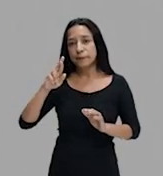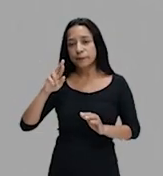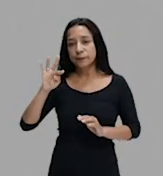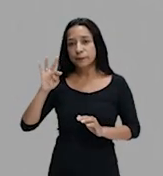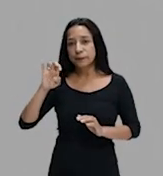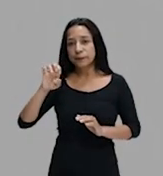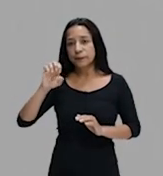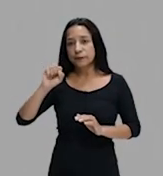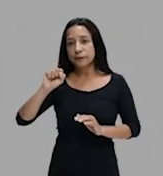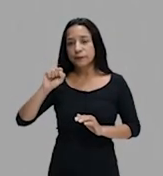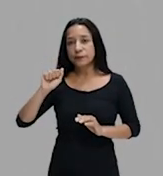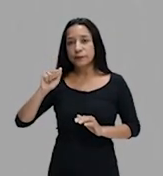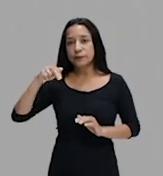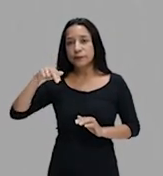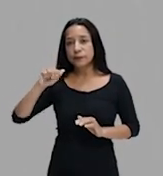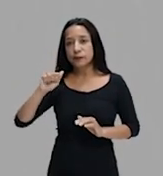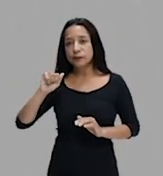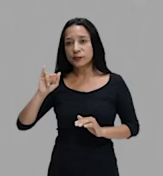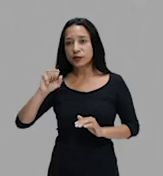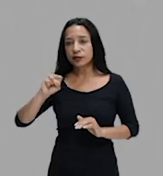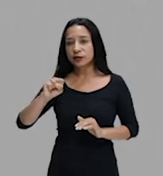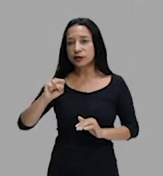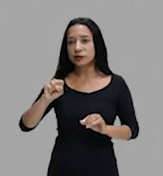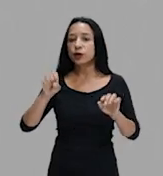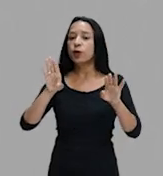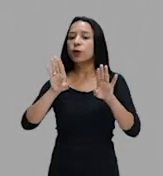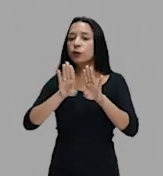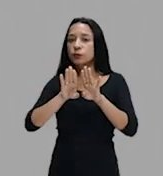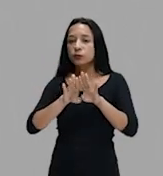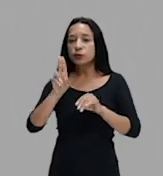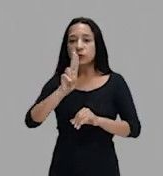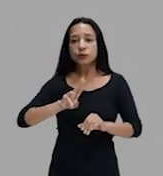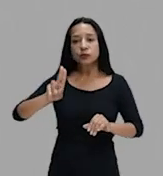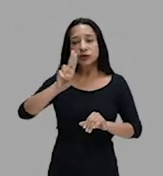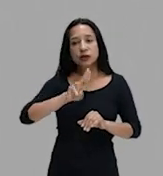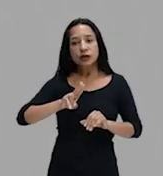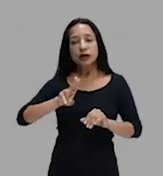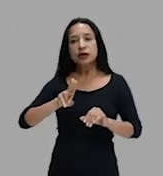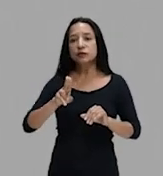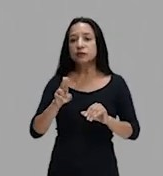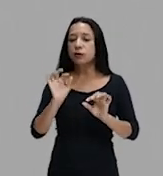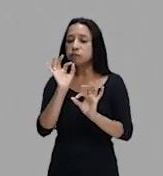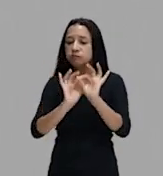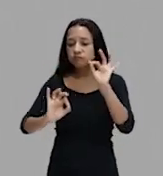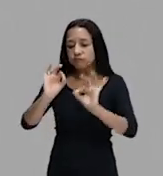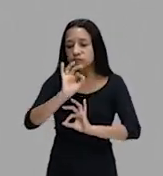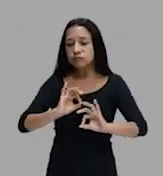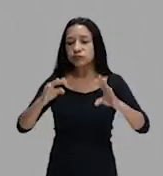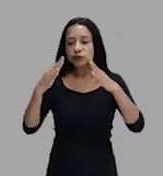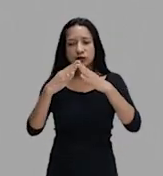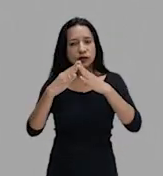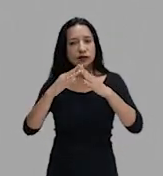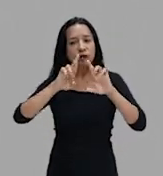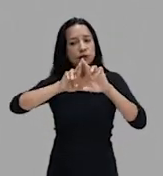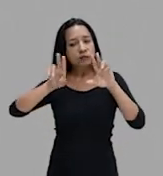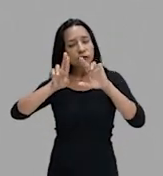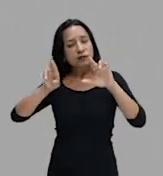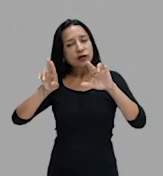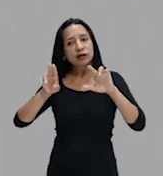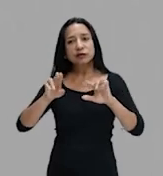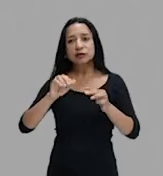nós temos escravos africanos que vão ser utilizados nas atividades domésticas, em várias outras atividades